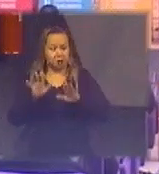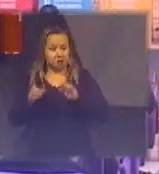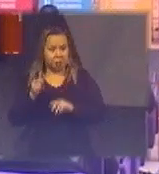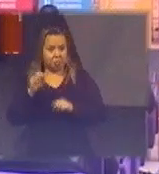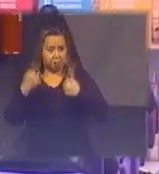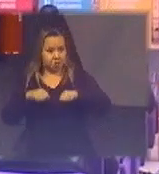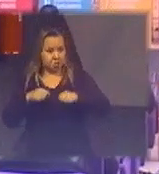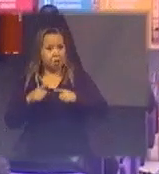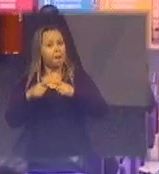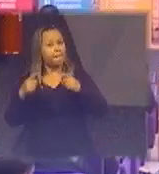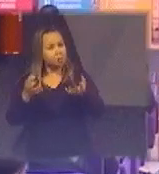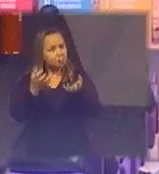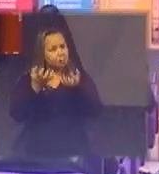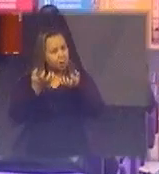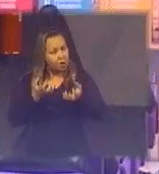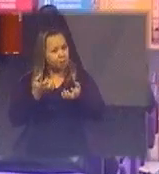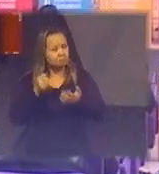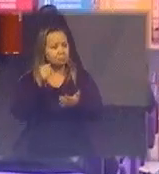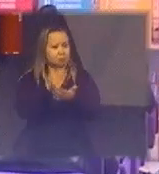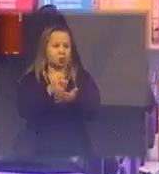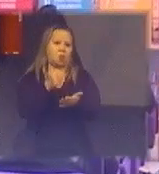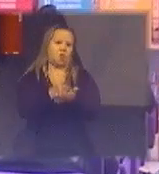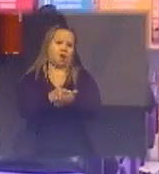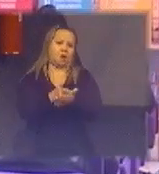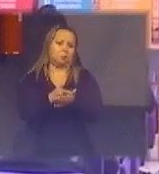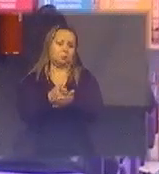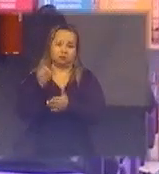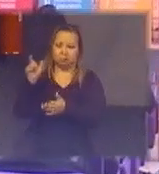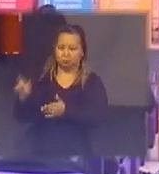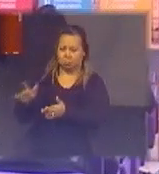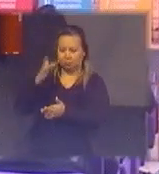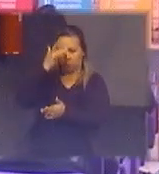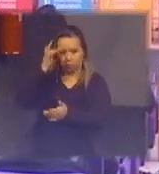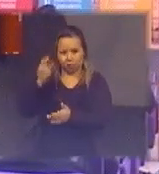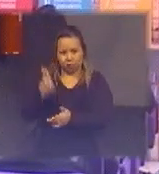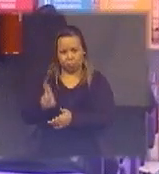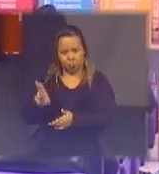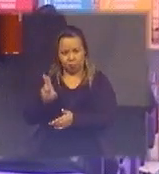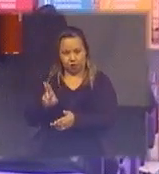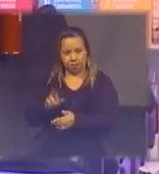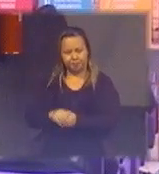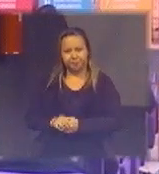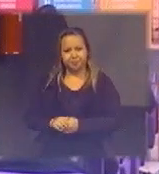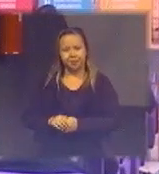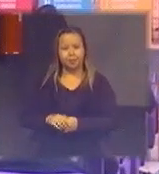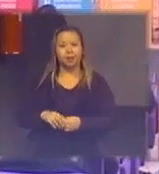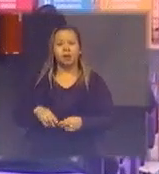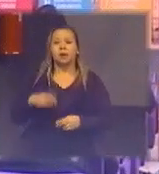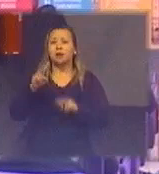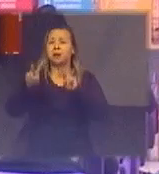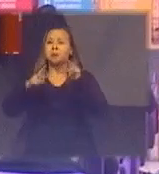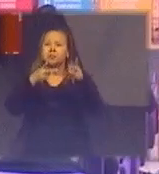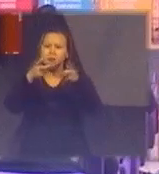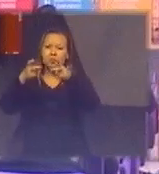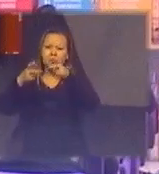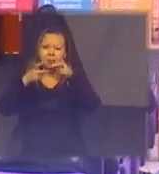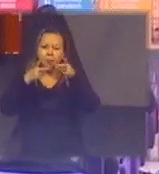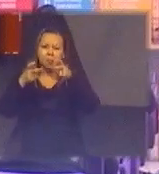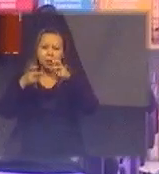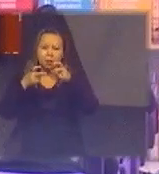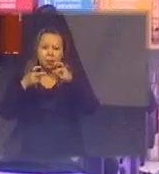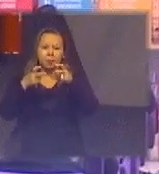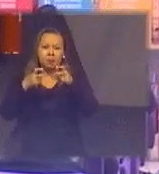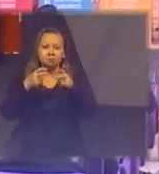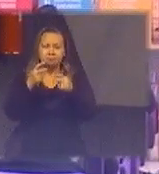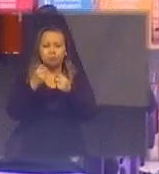e aí a gente vê dois cenários quando fala de logística reversa falar de